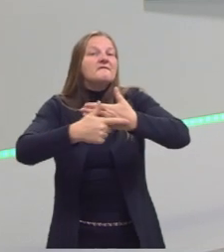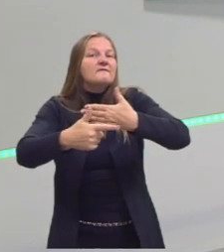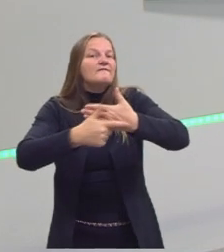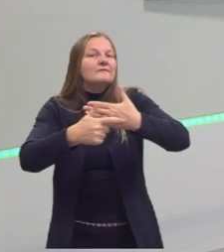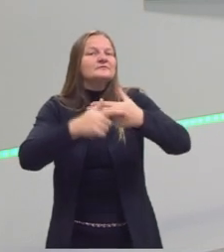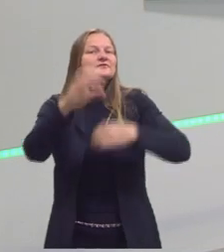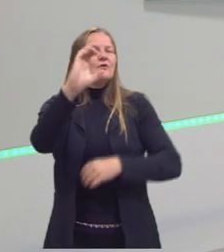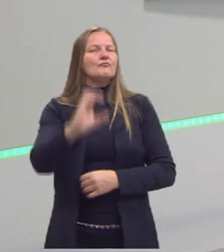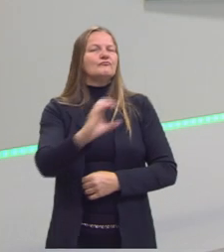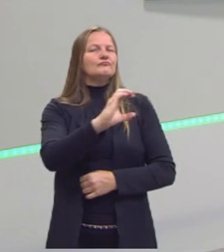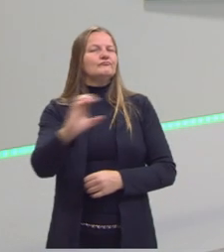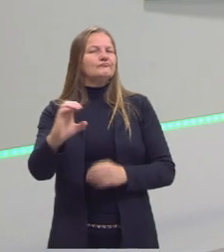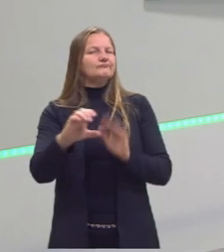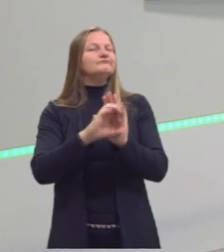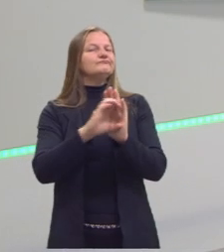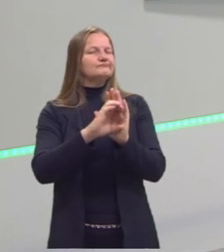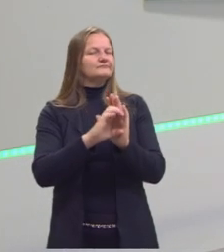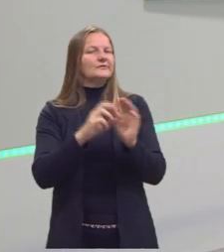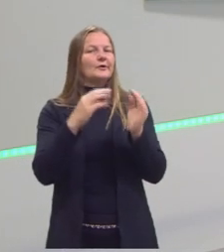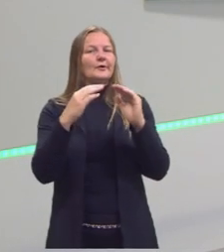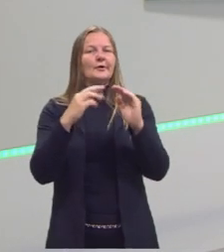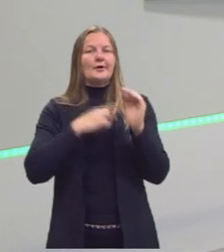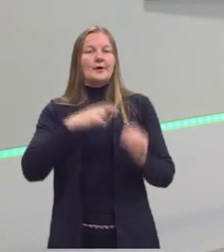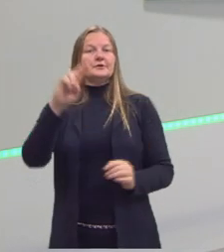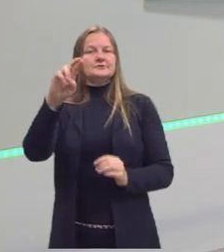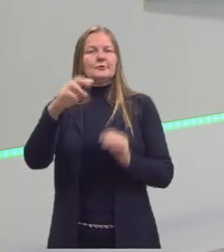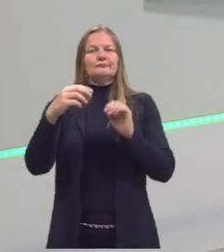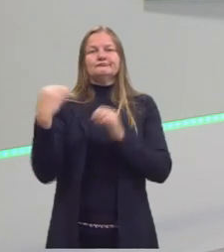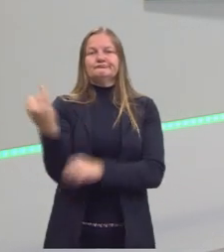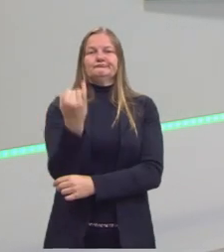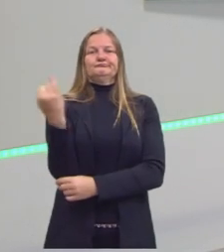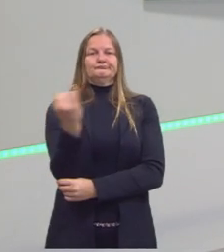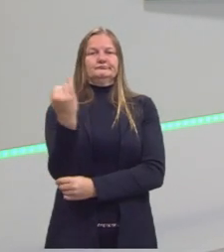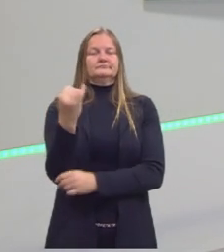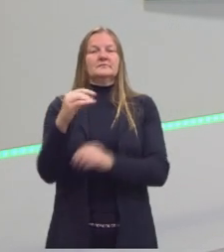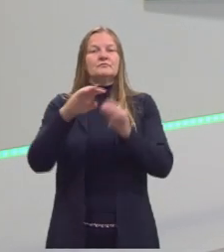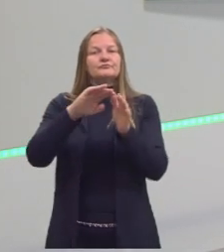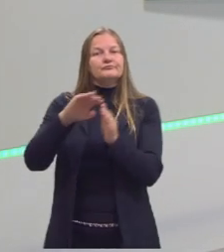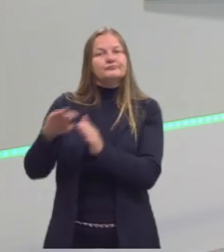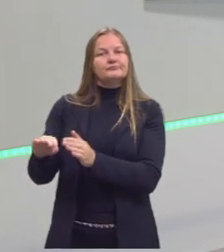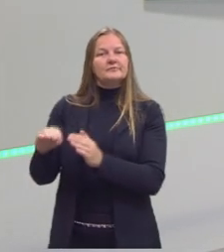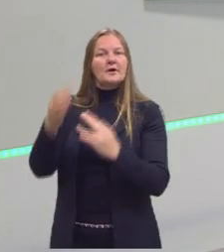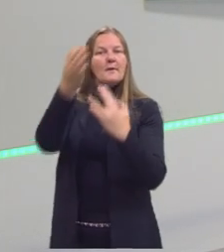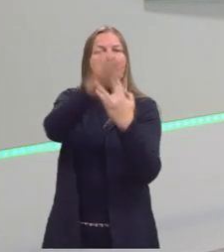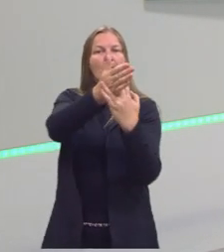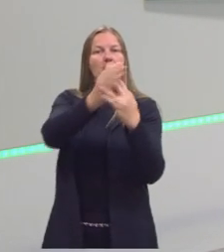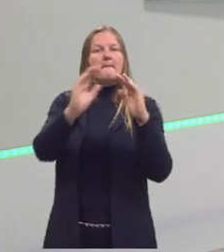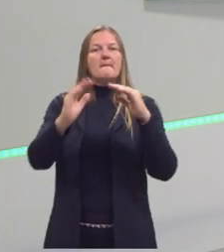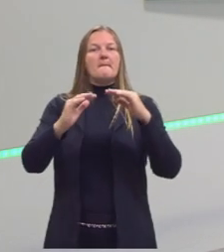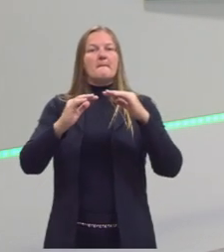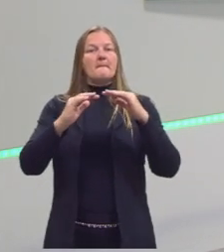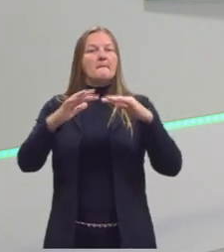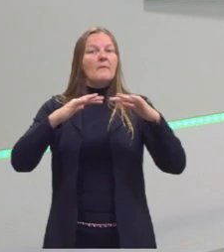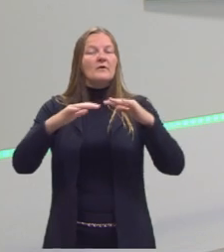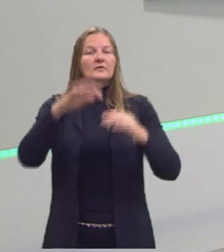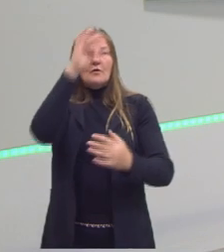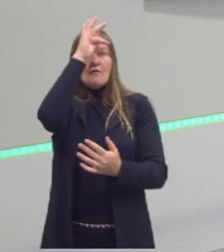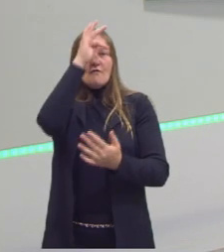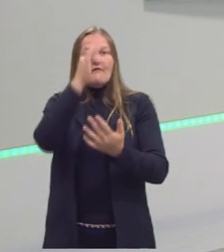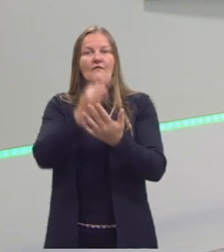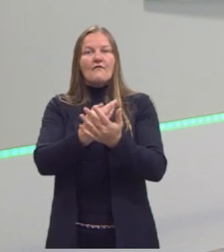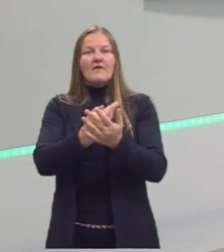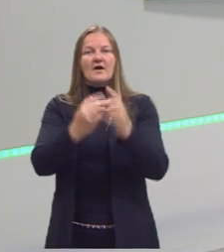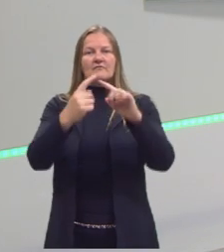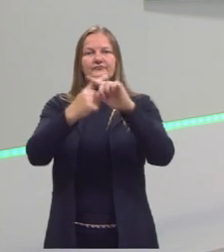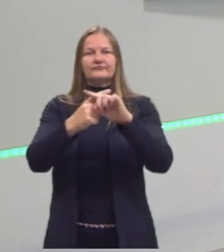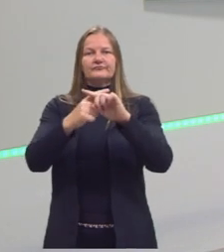ser determinante à religião. E dentro do barroco começa a ter o quê? Começa a haver uma coisa chamada fé versus